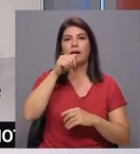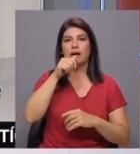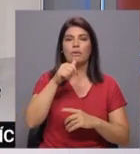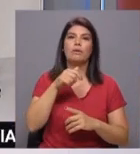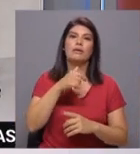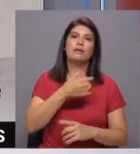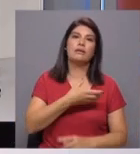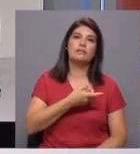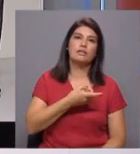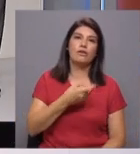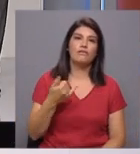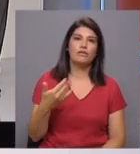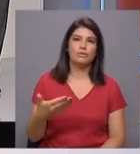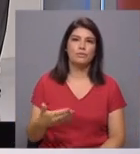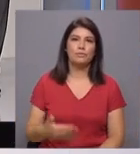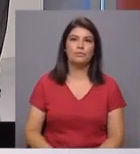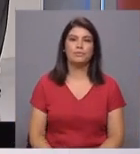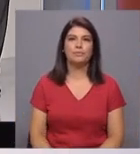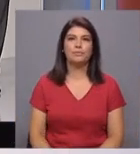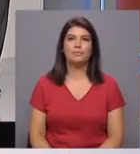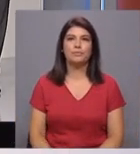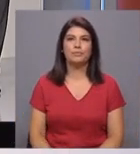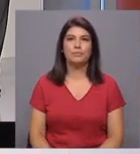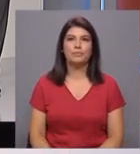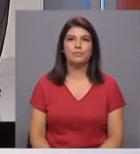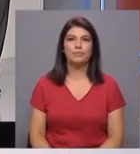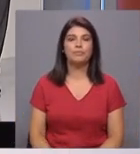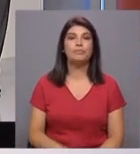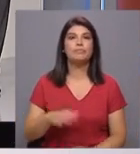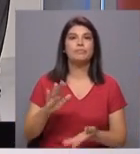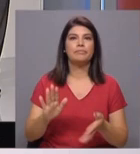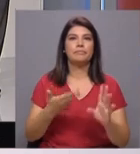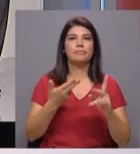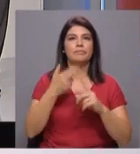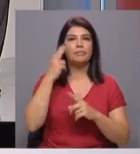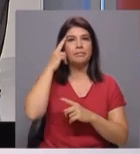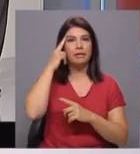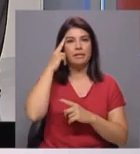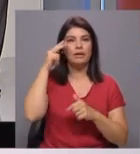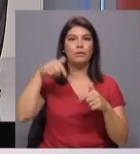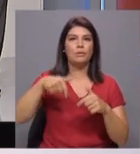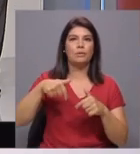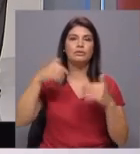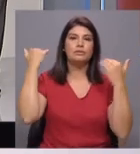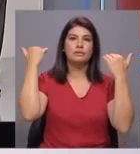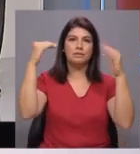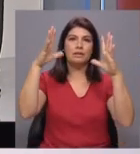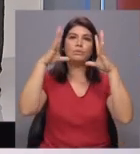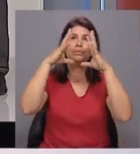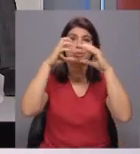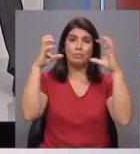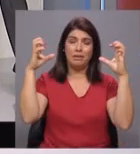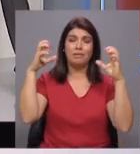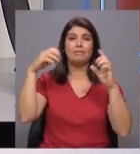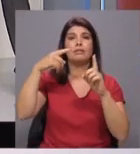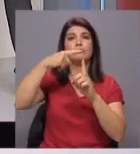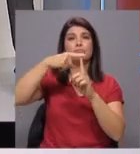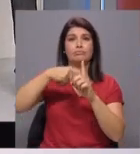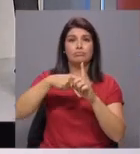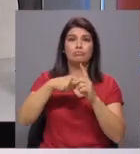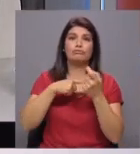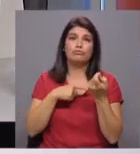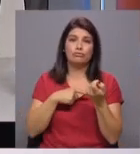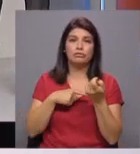do mar entre os 19 e os 21 graus. Para a Madeira, um dia de períodos de céu muito nublado, uma pequena descida de temperatura, temos